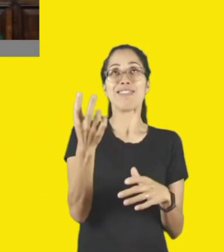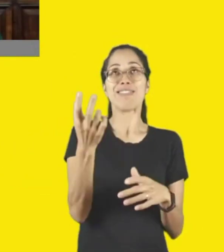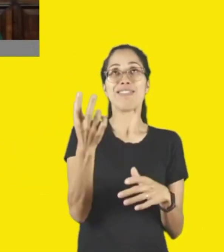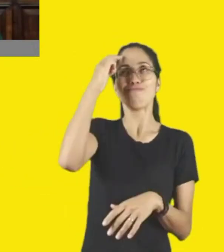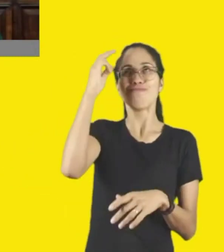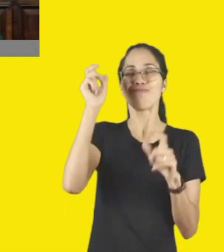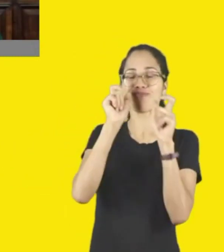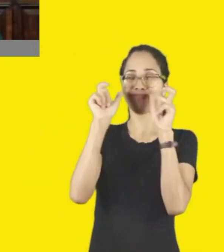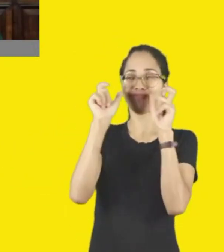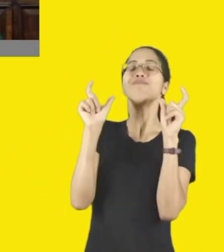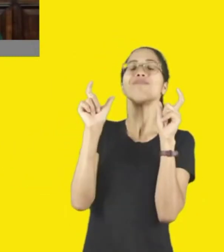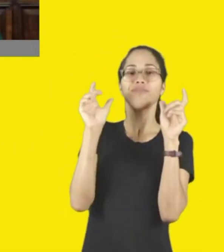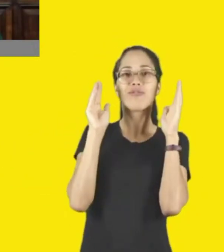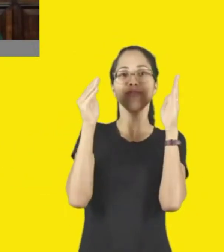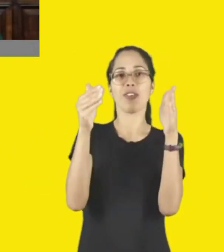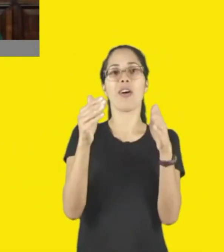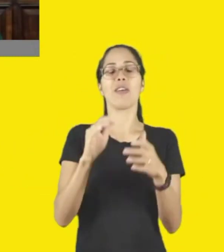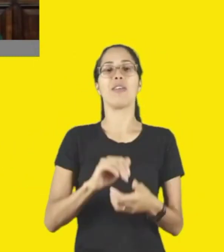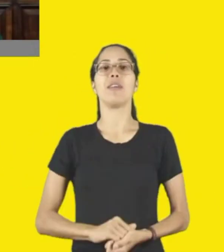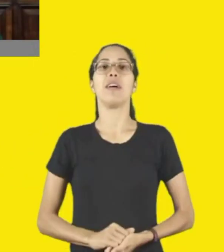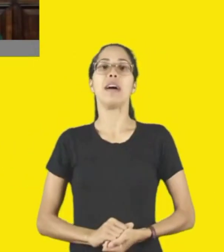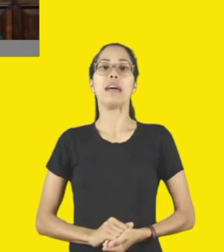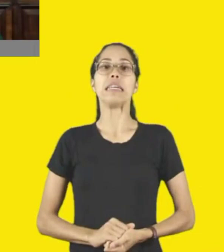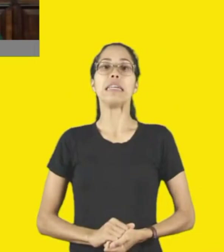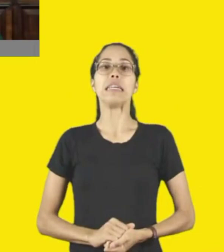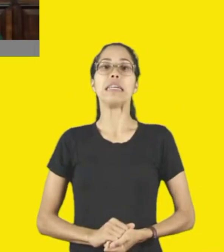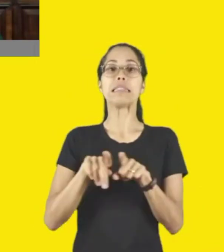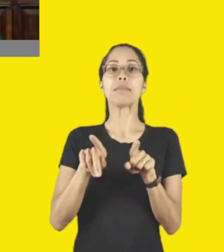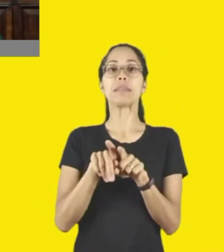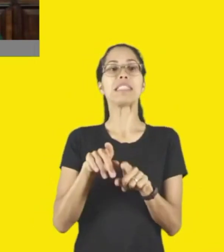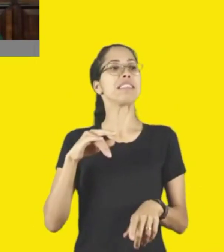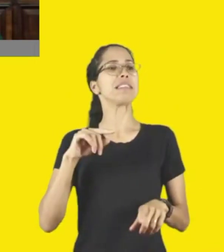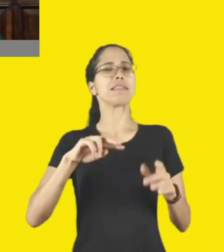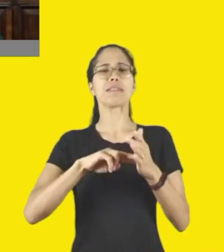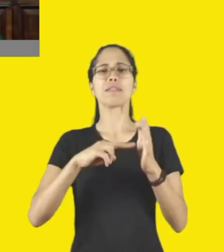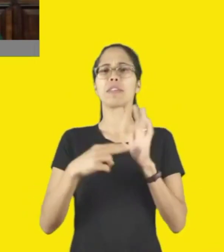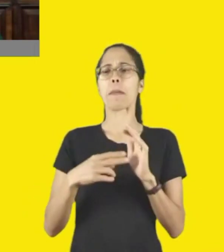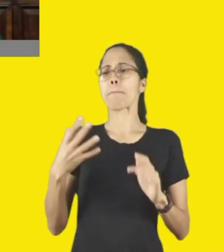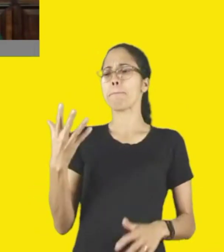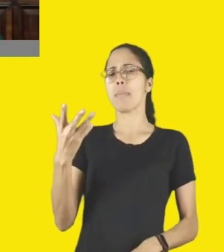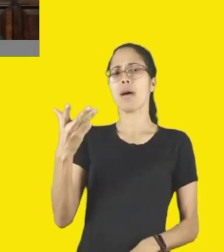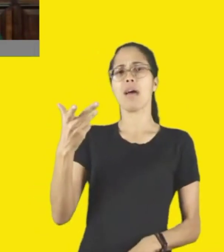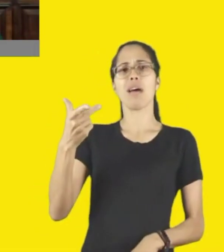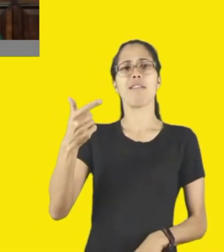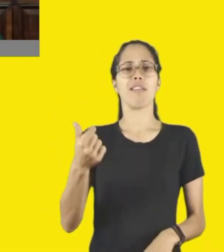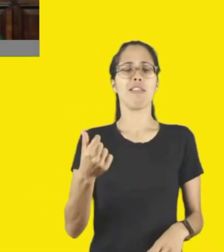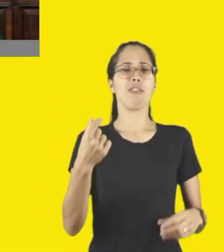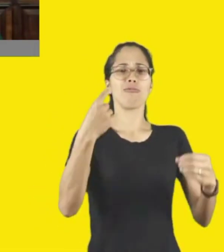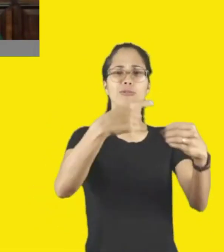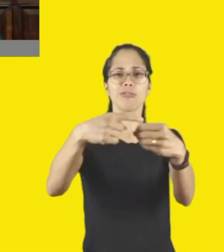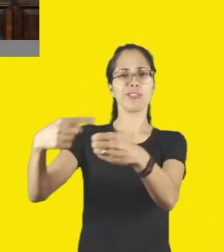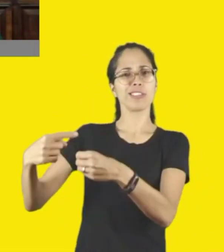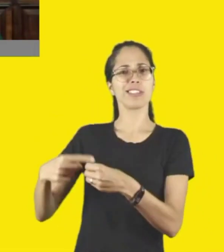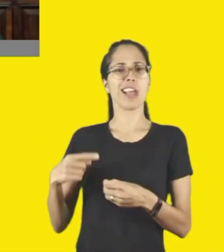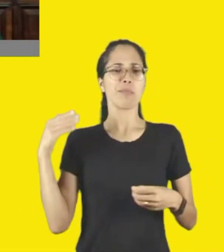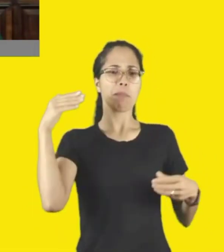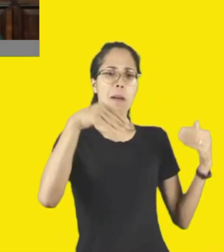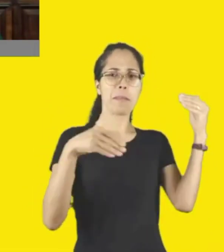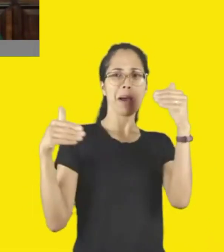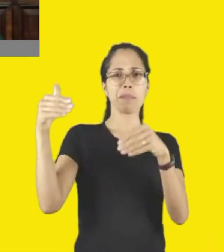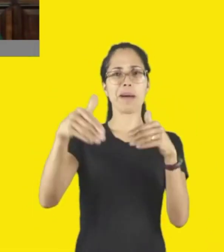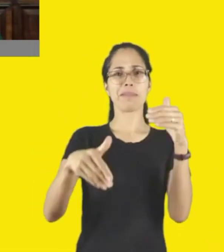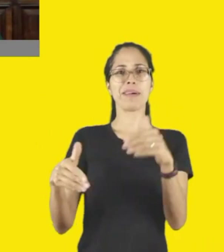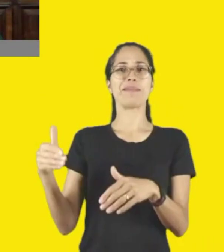Destacar muito como e tão significativo essas ações nas cidades a qual o circuito percorre.